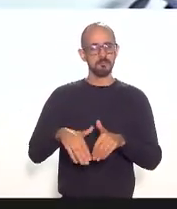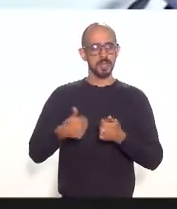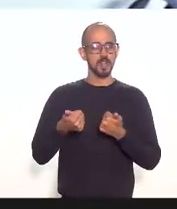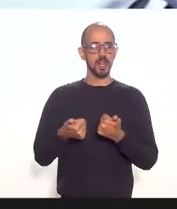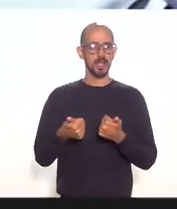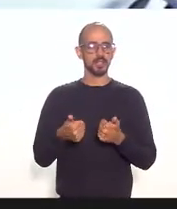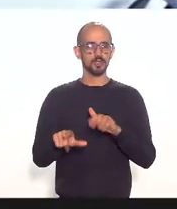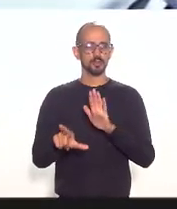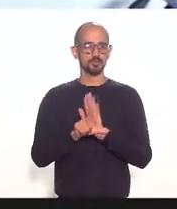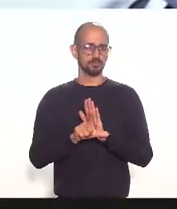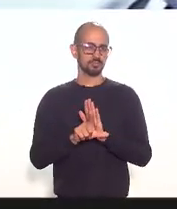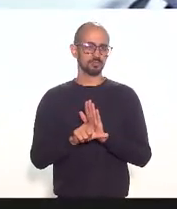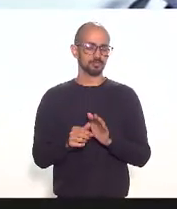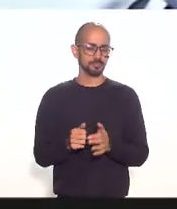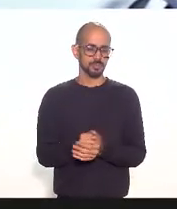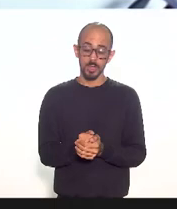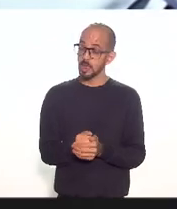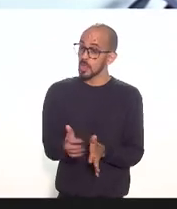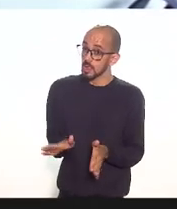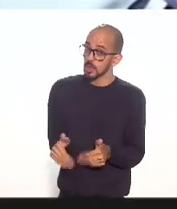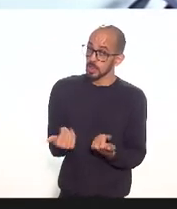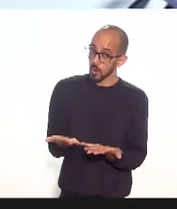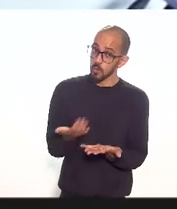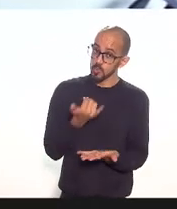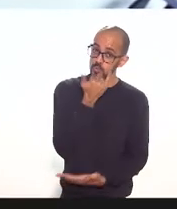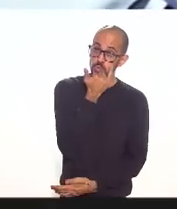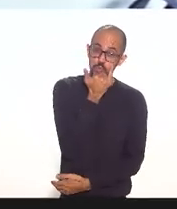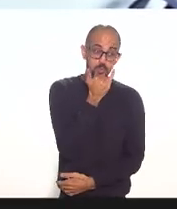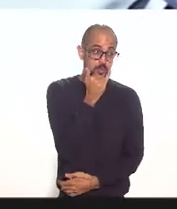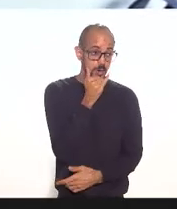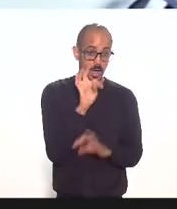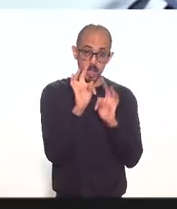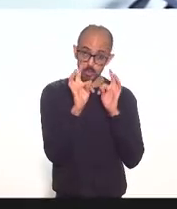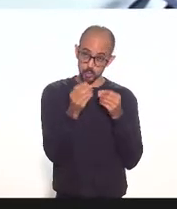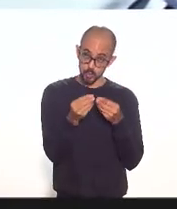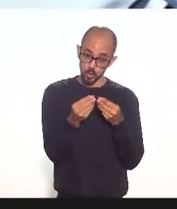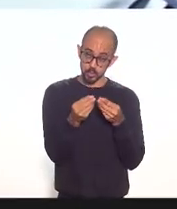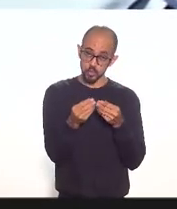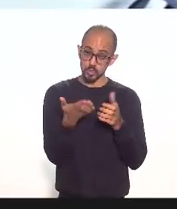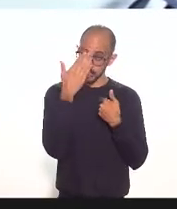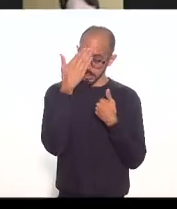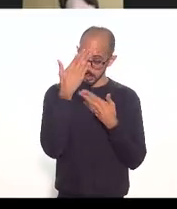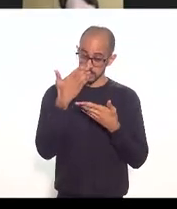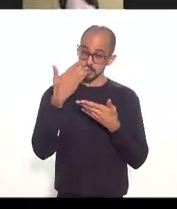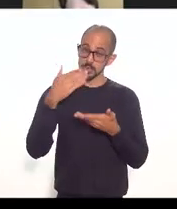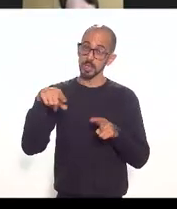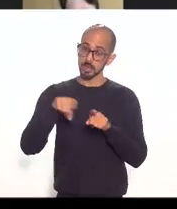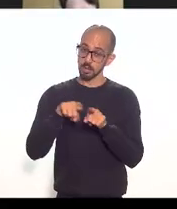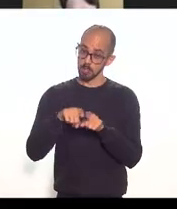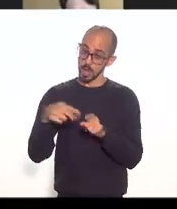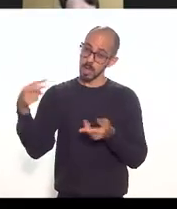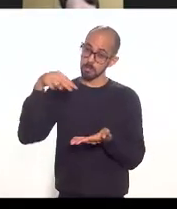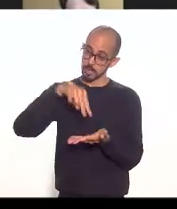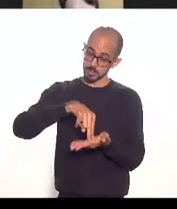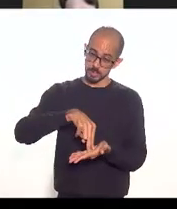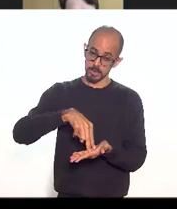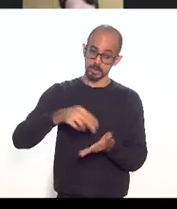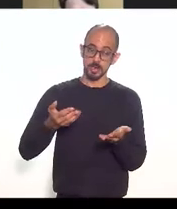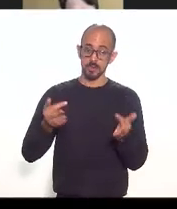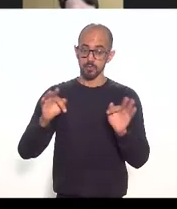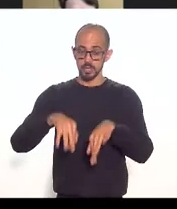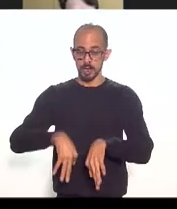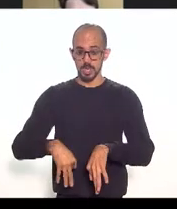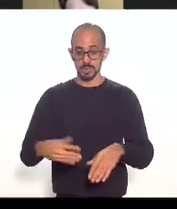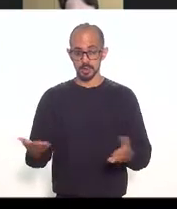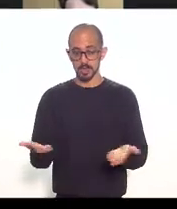mais uma vez pedindo desculpas a todas e todos agradecendo também a presença de todas e todos dou por encerrado a